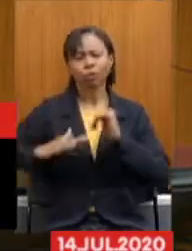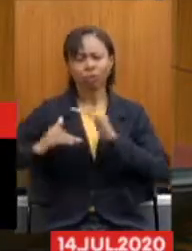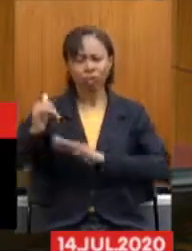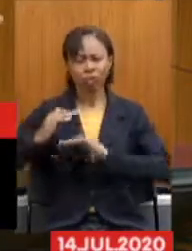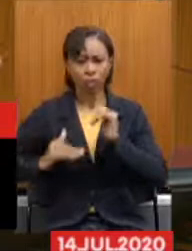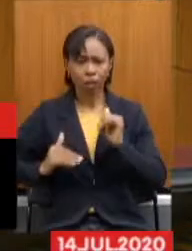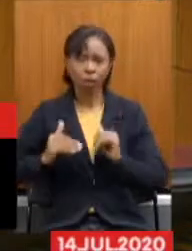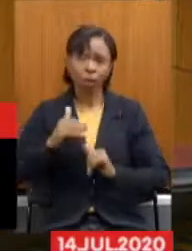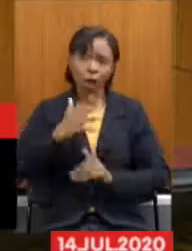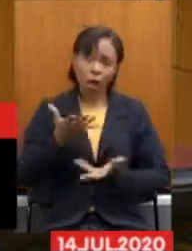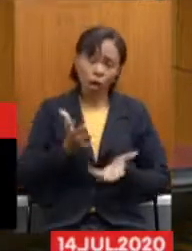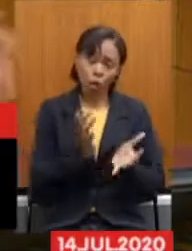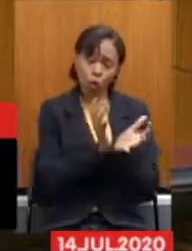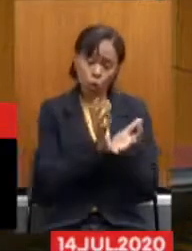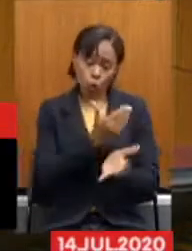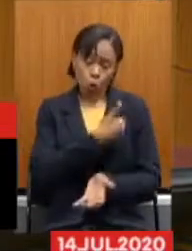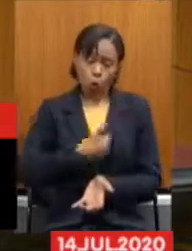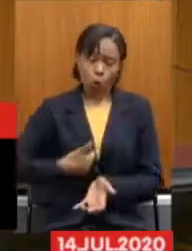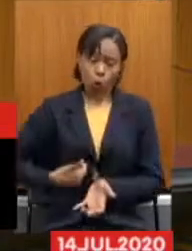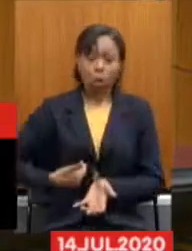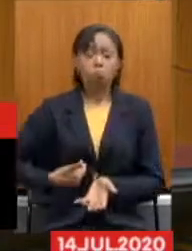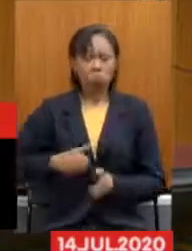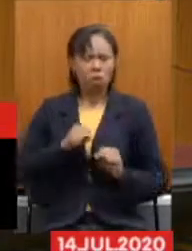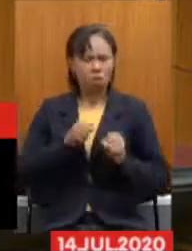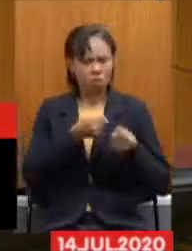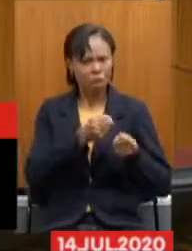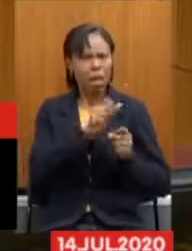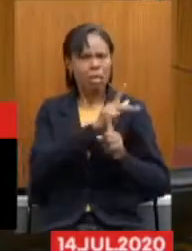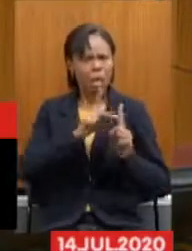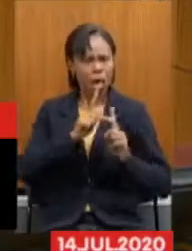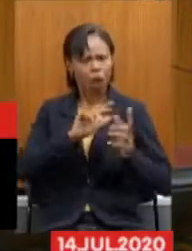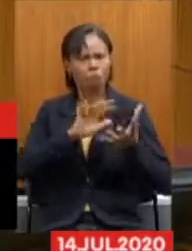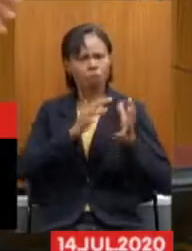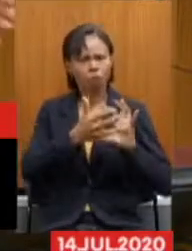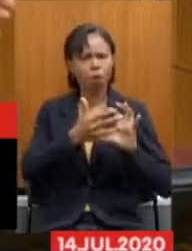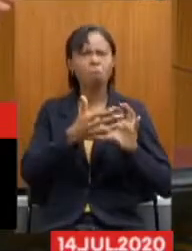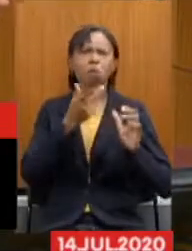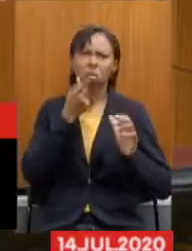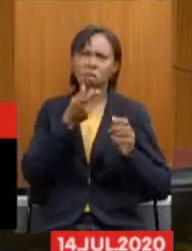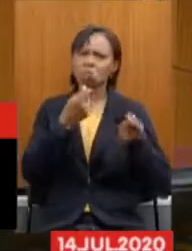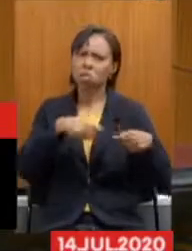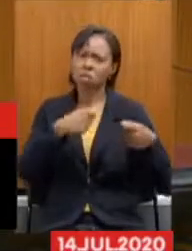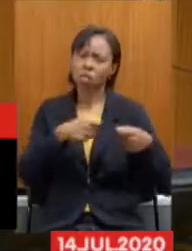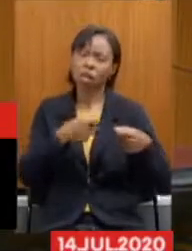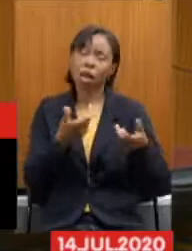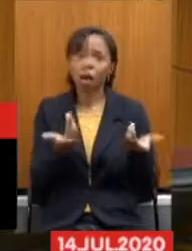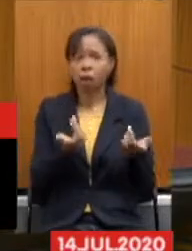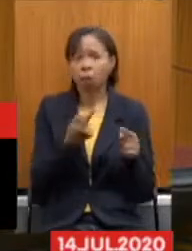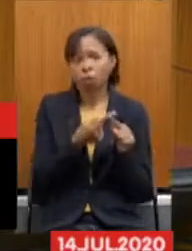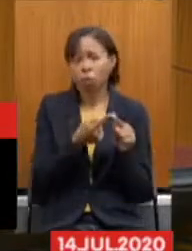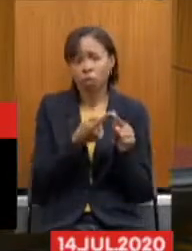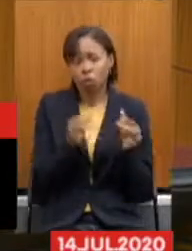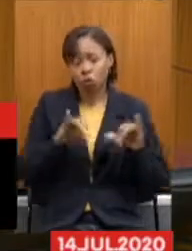defendem a reforma falam que essa mudança é necessária ou que ela vai doer menos, porque ela é pequena.